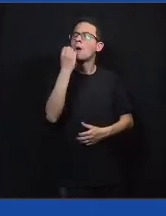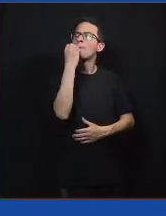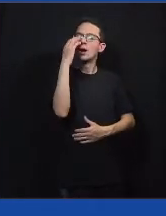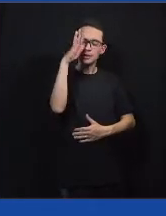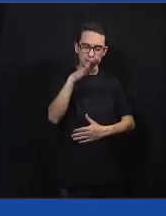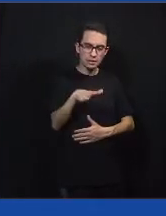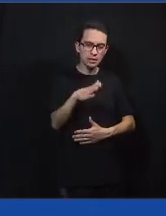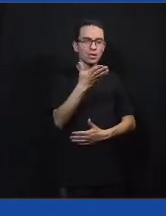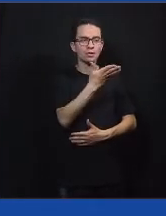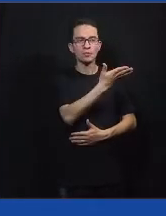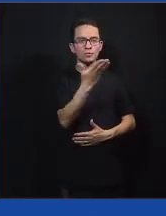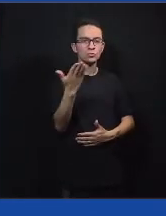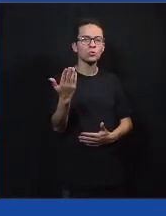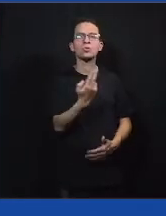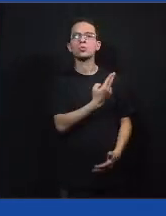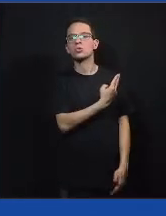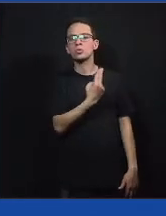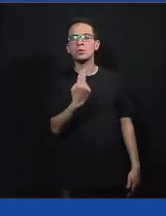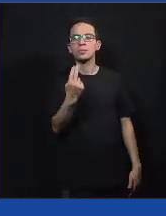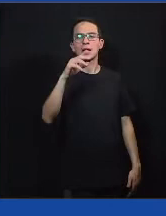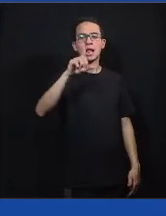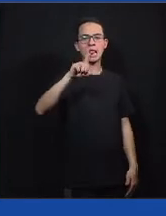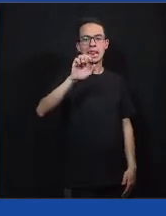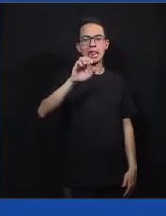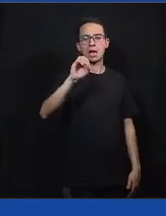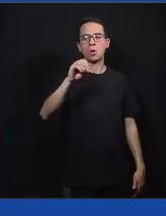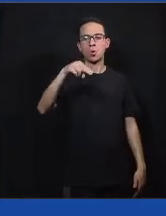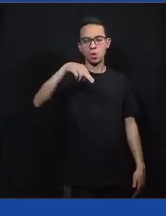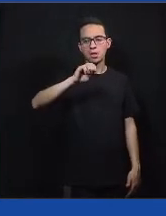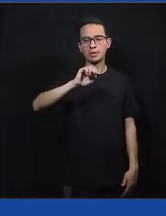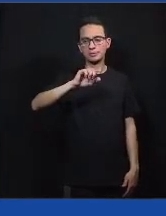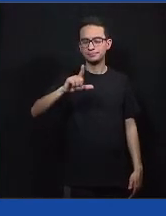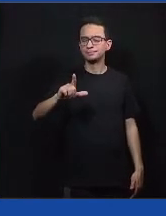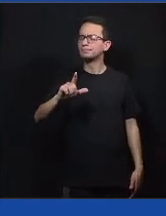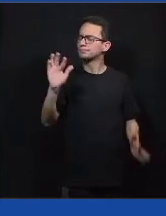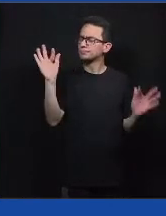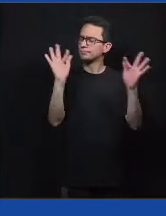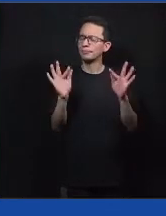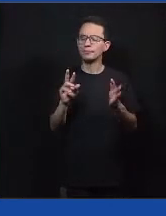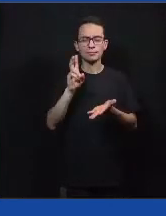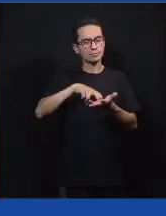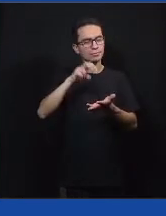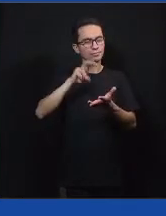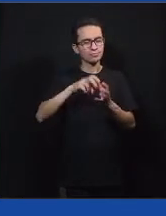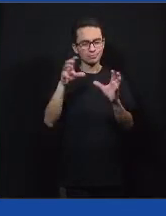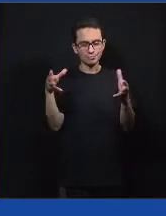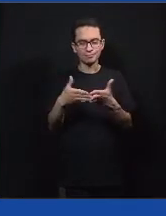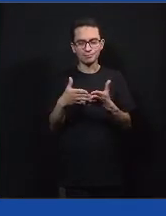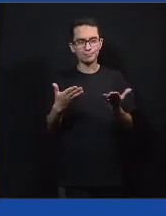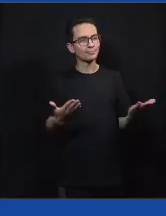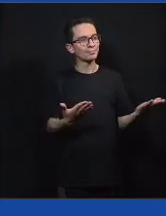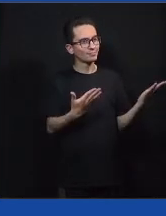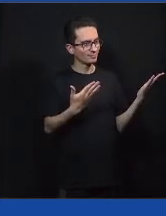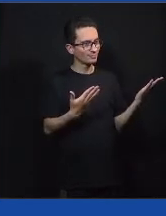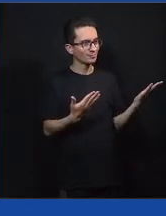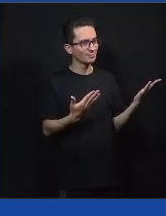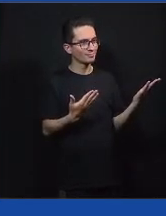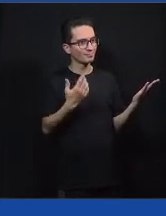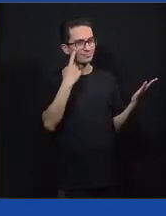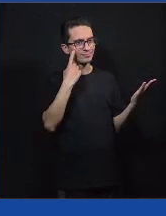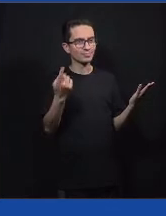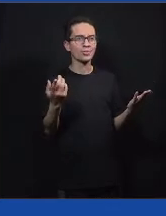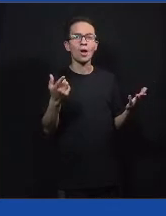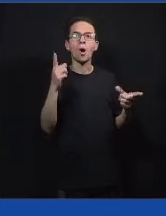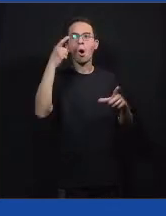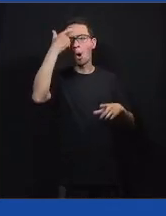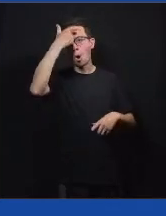Fernando disse, eu sou o Leonel. Estou muito feliz de estar aqui com esse time, com esses rostos animados aqui na